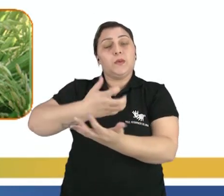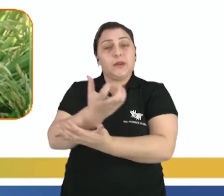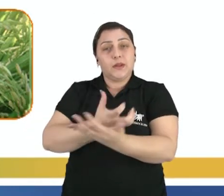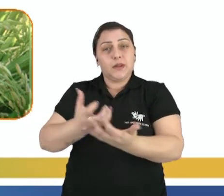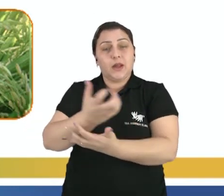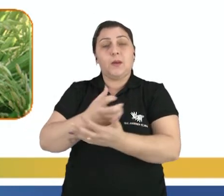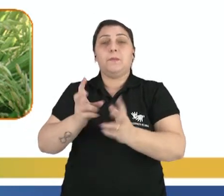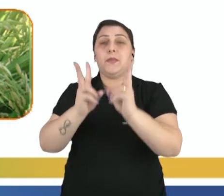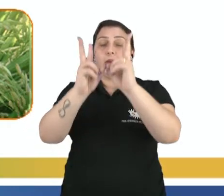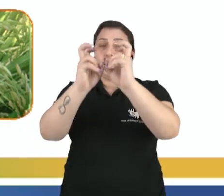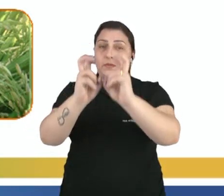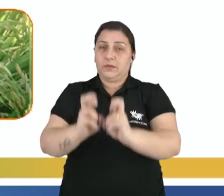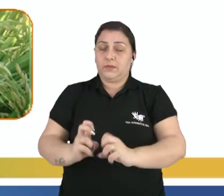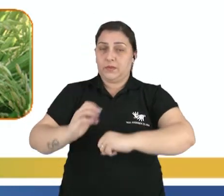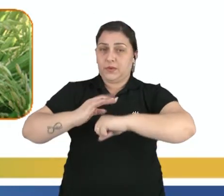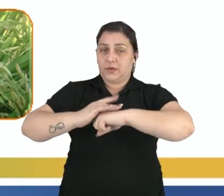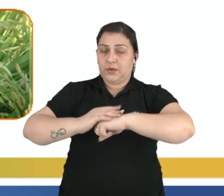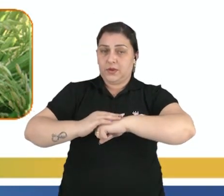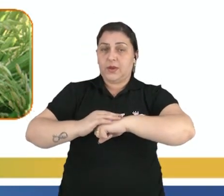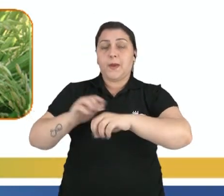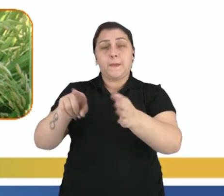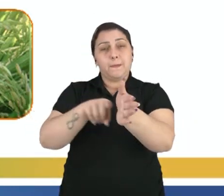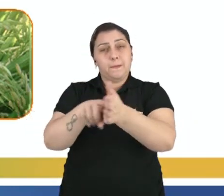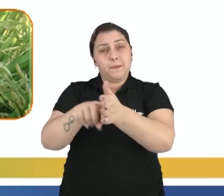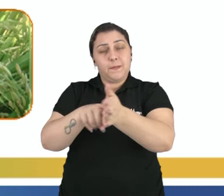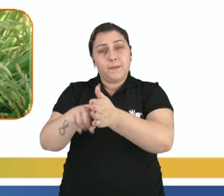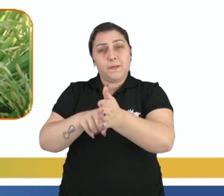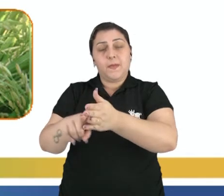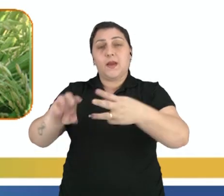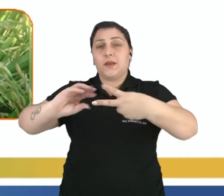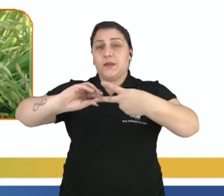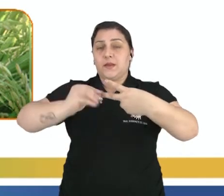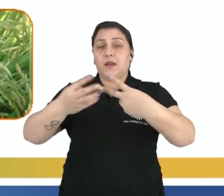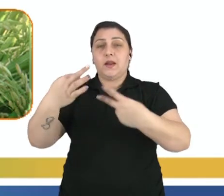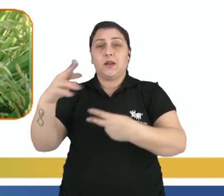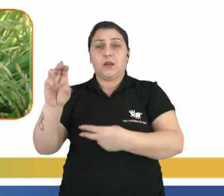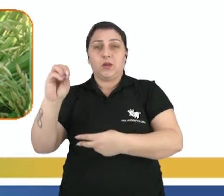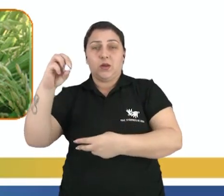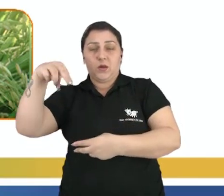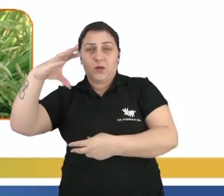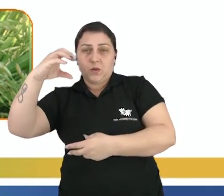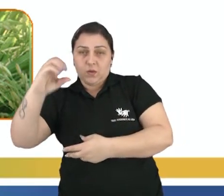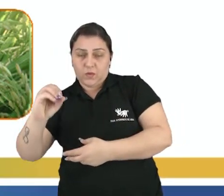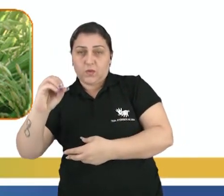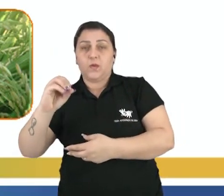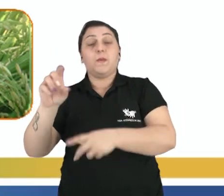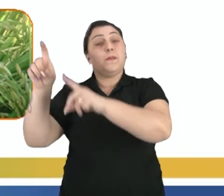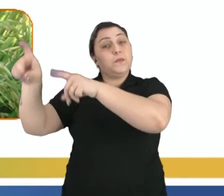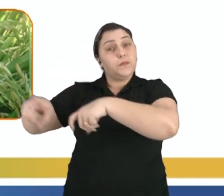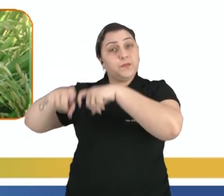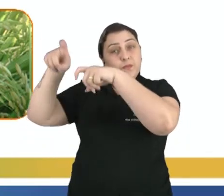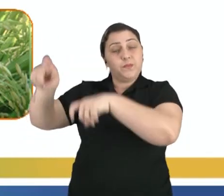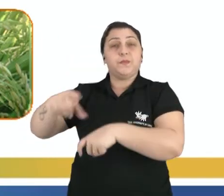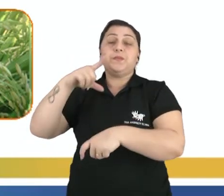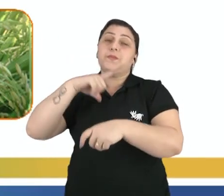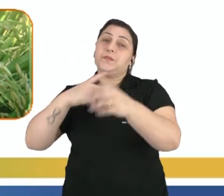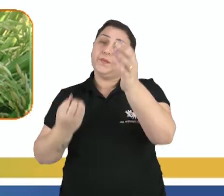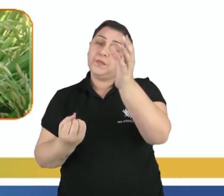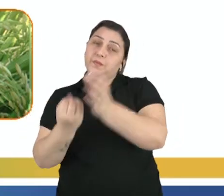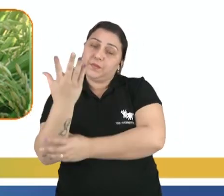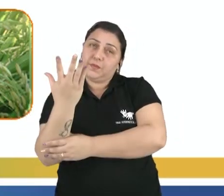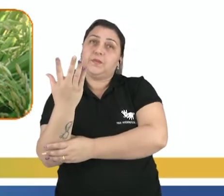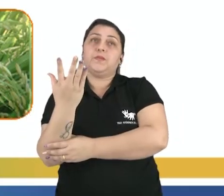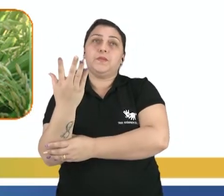câncer, doenças neurológicas e pesquisas de células-tronco, que é o que estão em alta hoje. Na agricultura, gente tem produção de